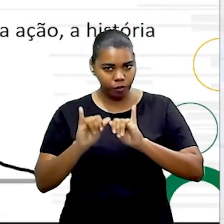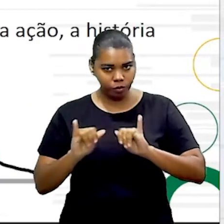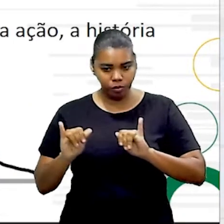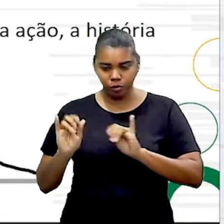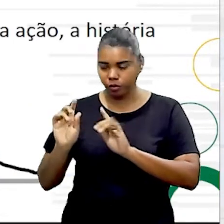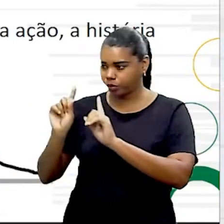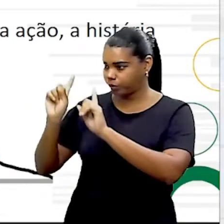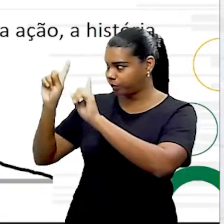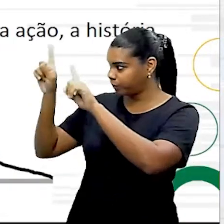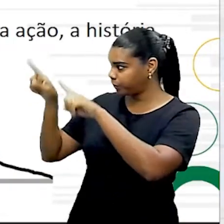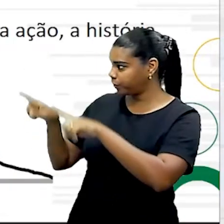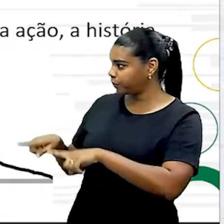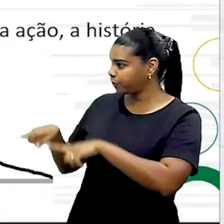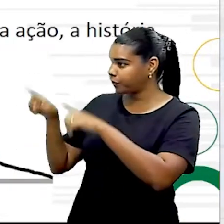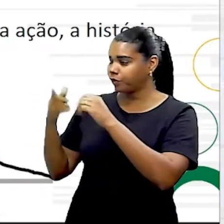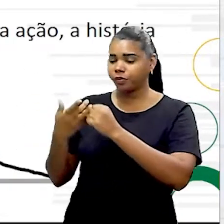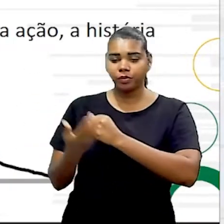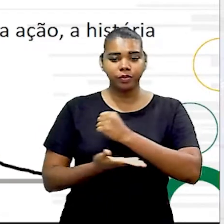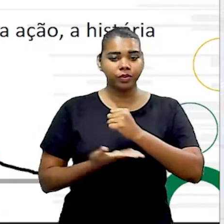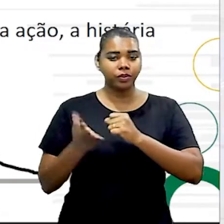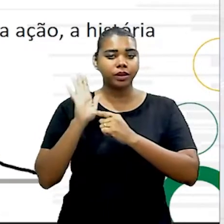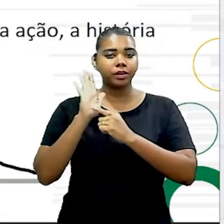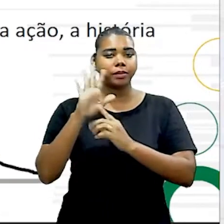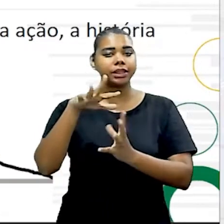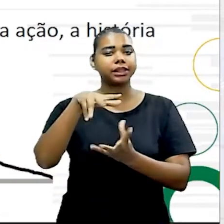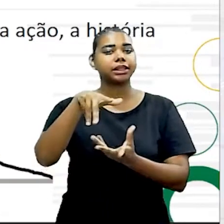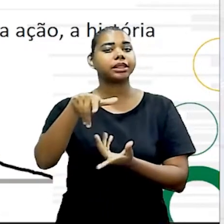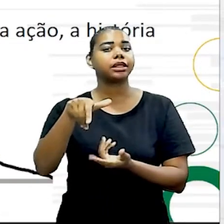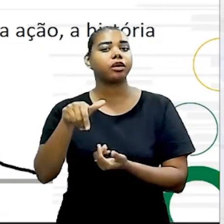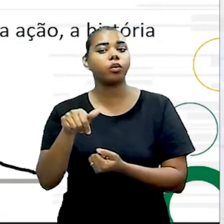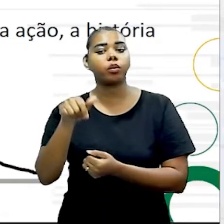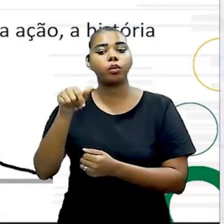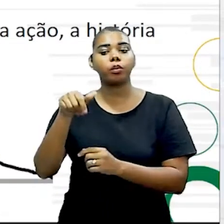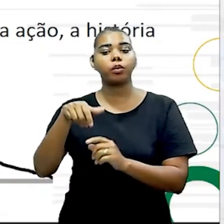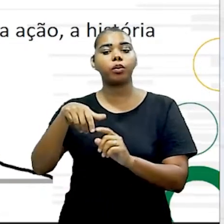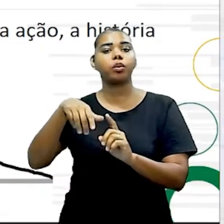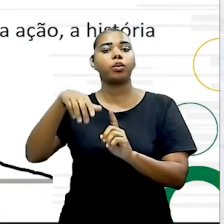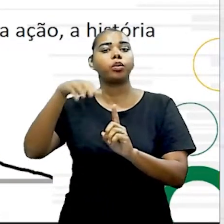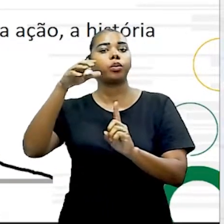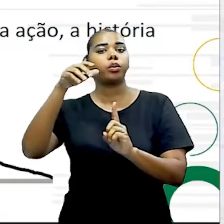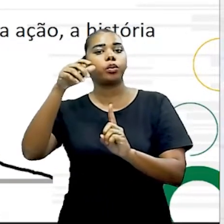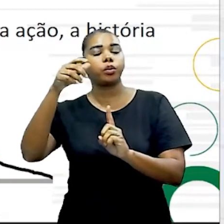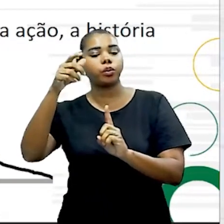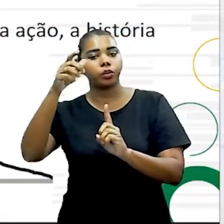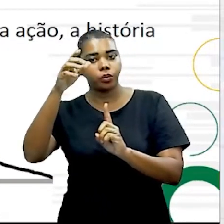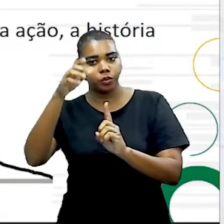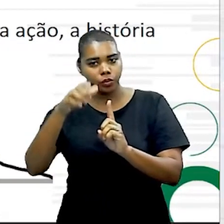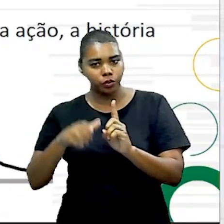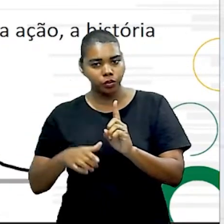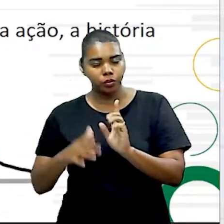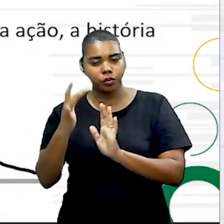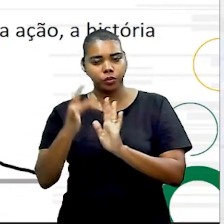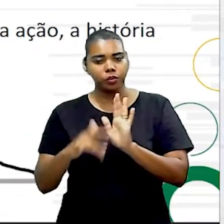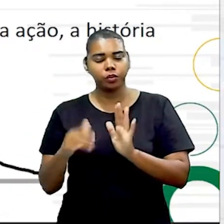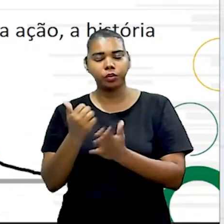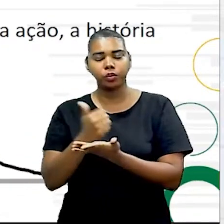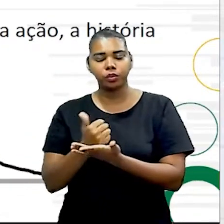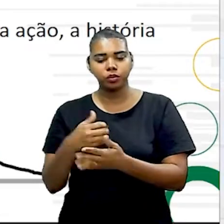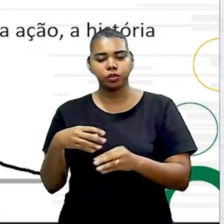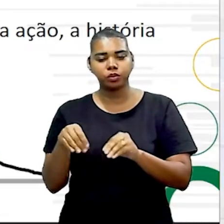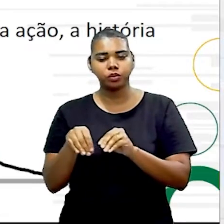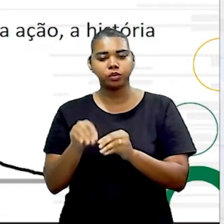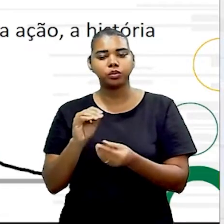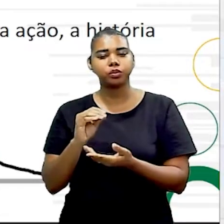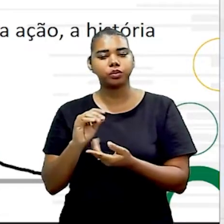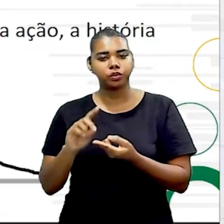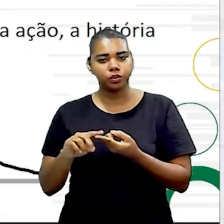que é basicamente para apresentar o mundo, provavelmente o protagonista, o personagem, que você vai controlar no caso do jogo. E você vai ter um